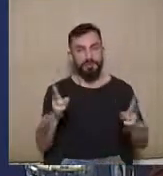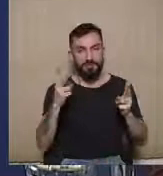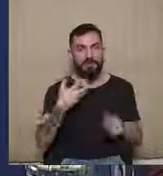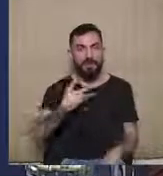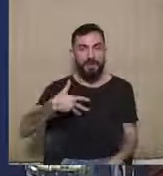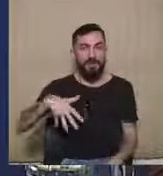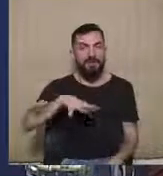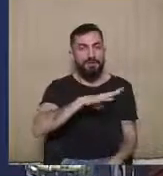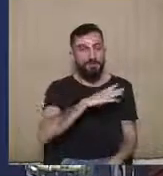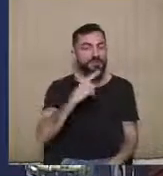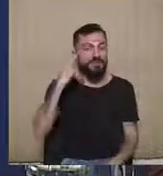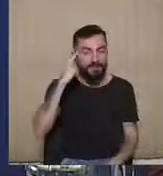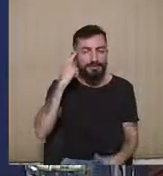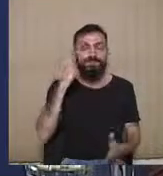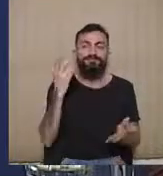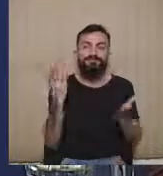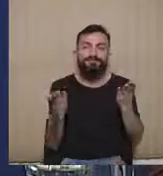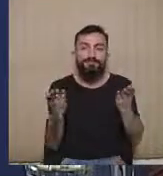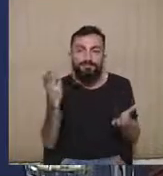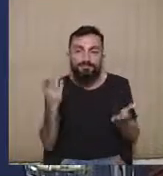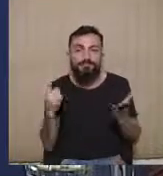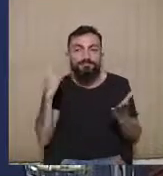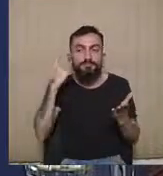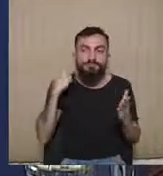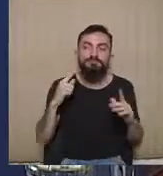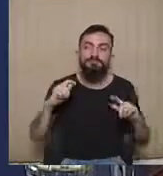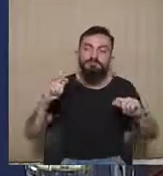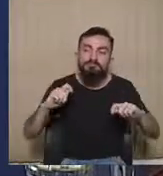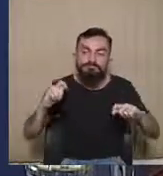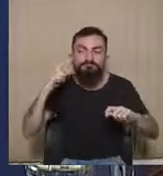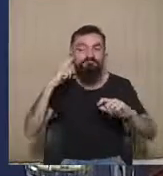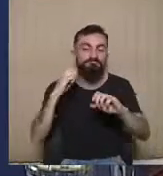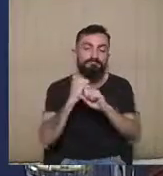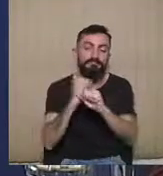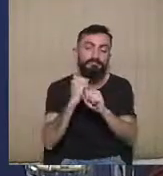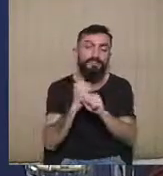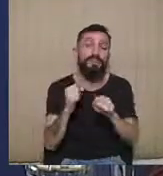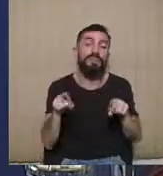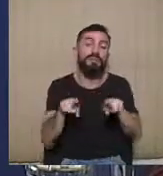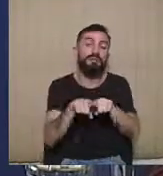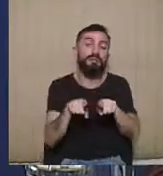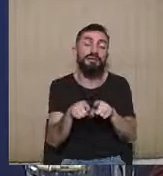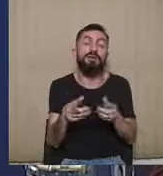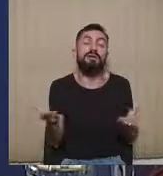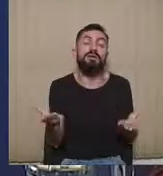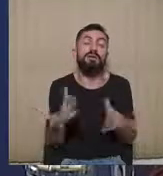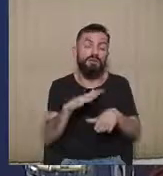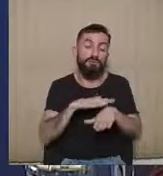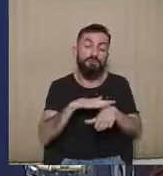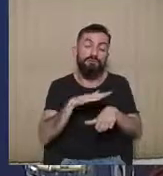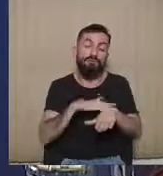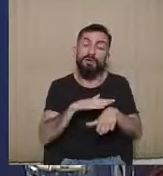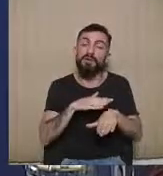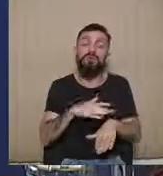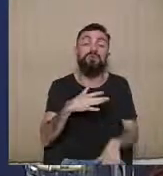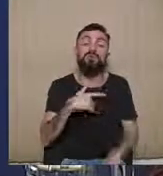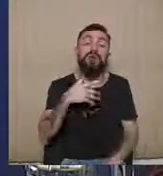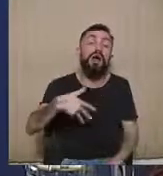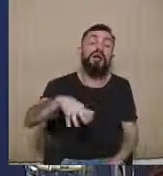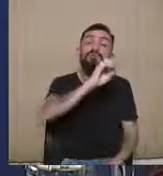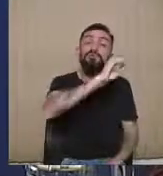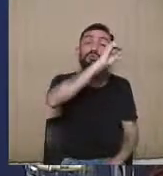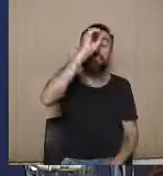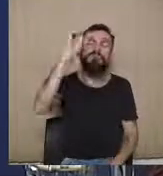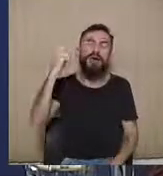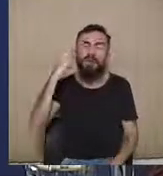esses valores e com essa dificuldade adicional desses tempos modernos de que é a gente não saber com perfeição, com